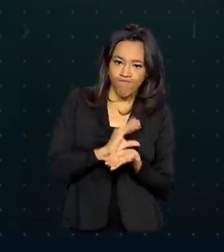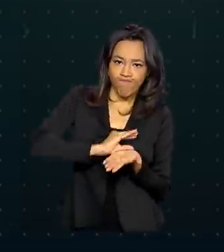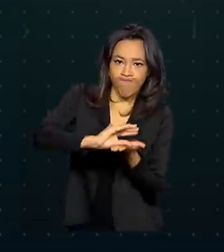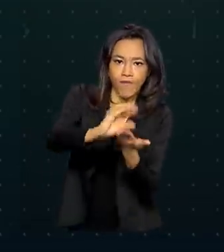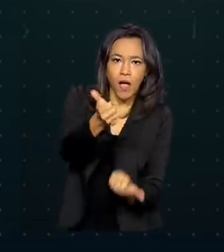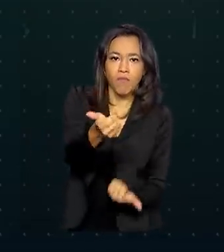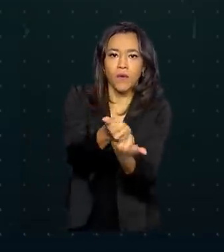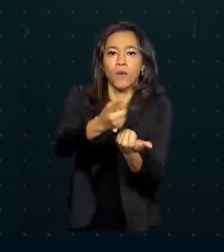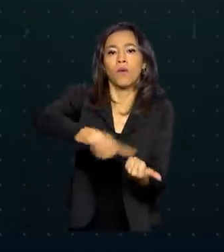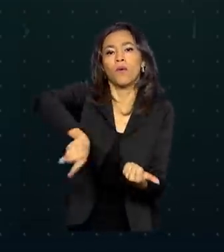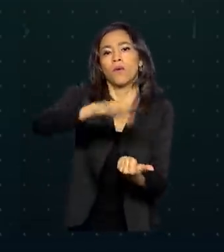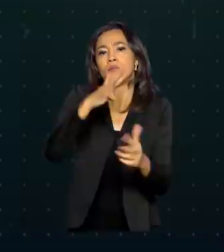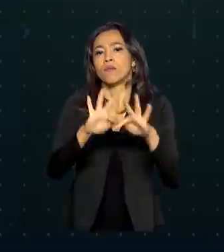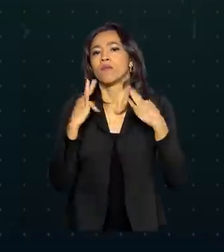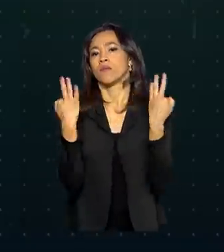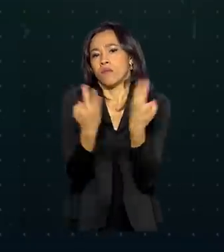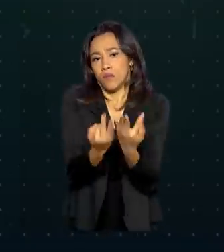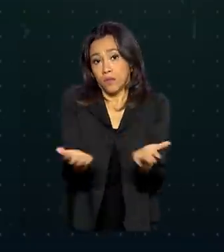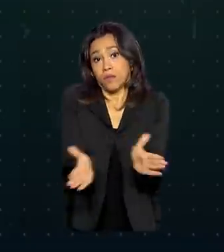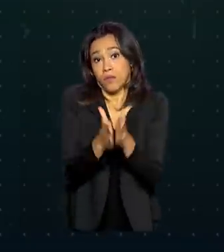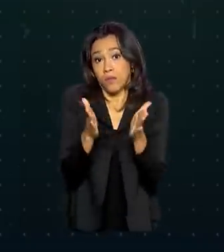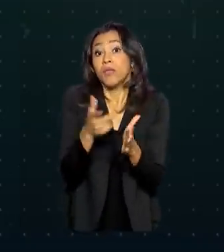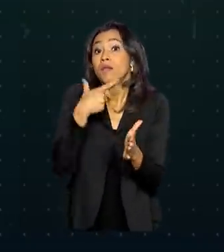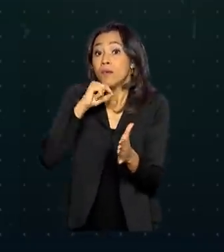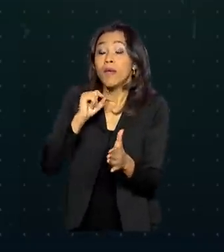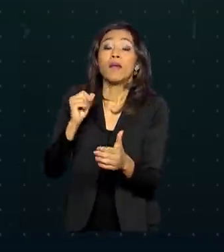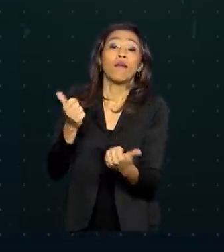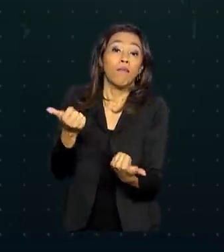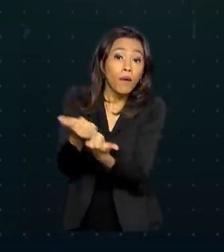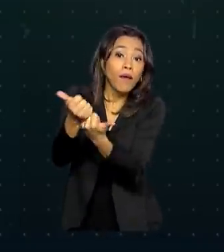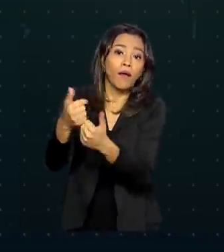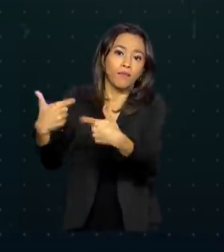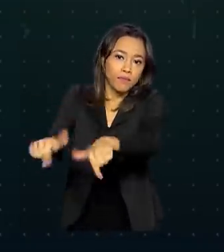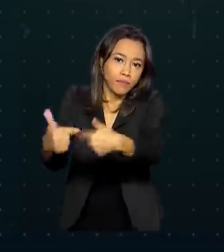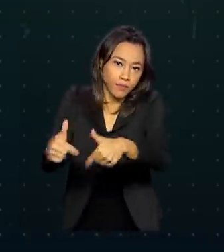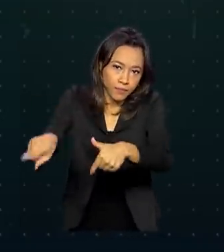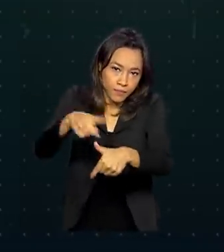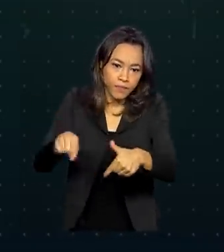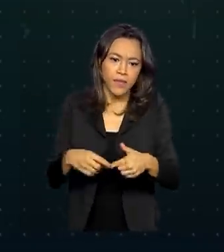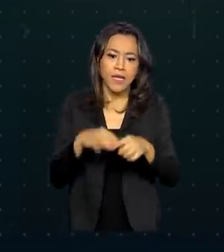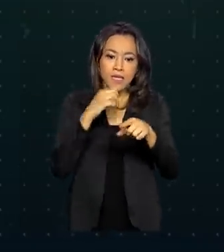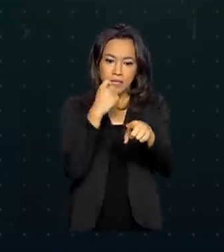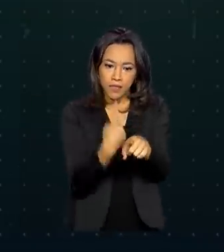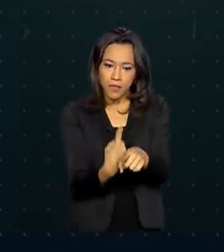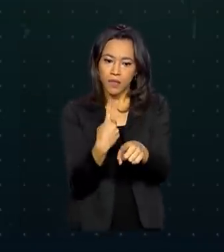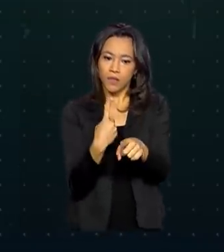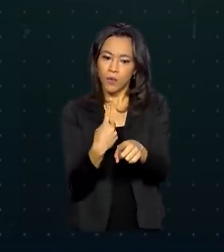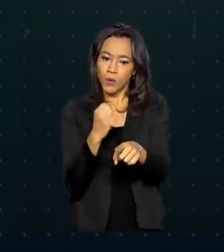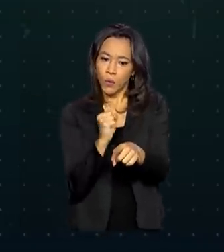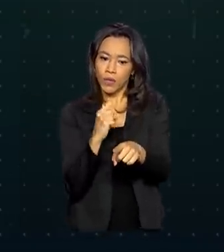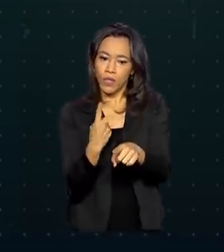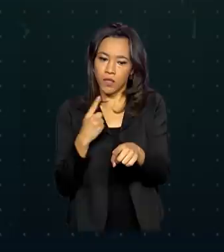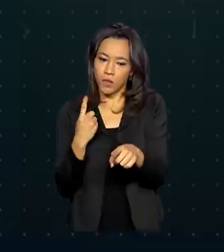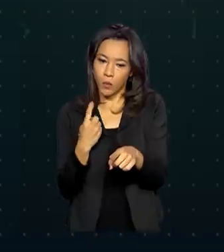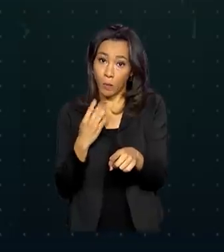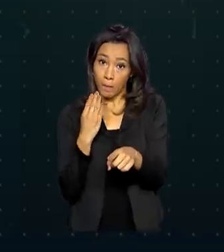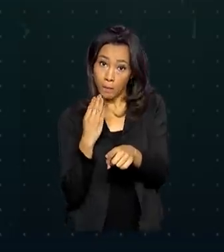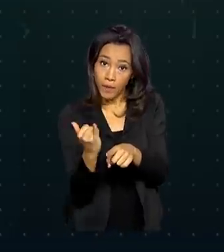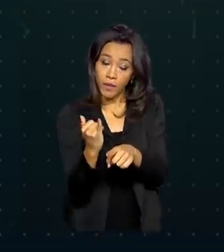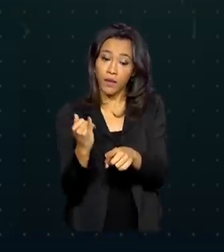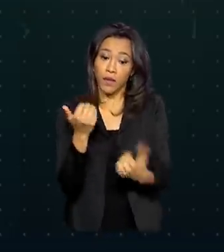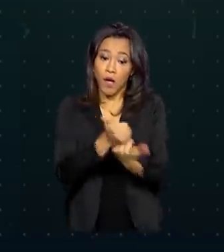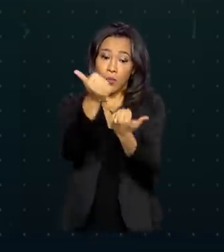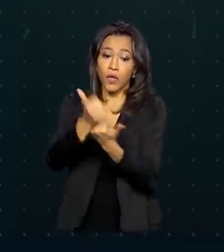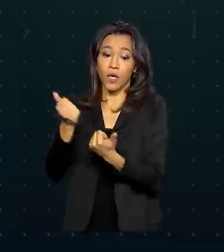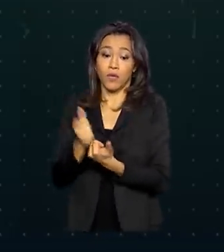população vulnerável e aos trabalhadores. R$ 181 bilhões para auxílio a estados e municípios.